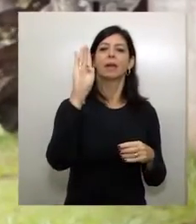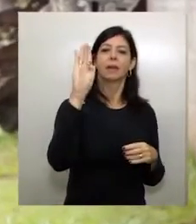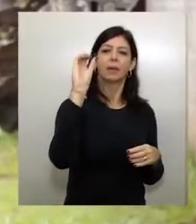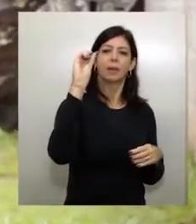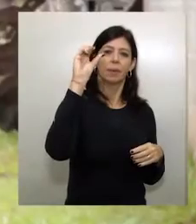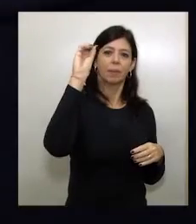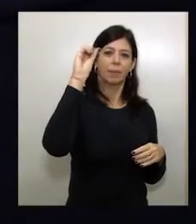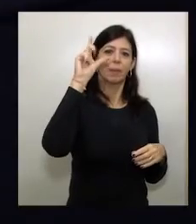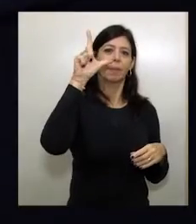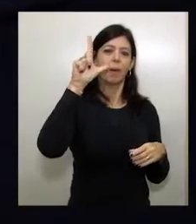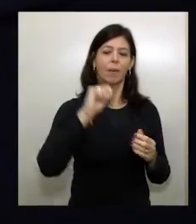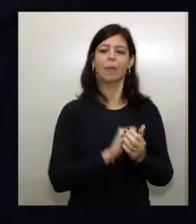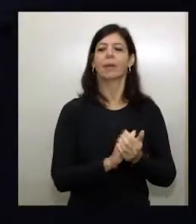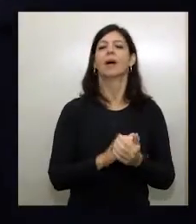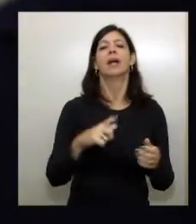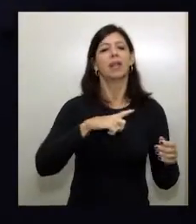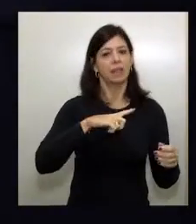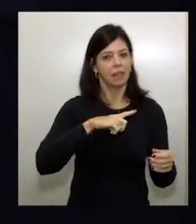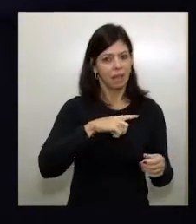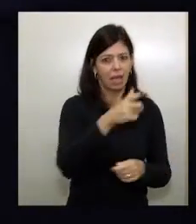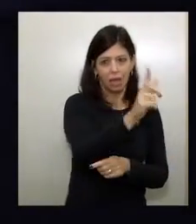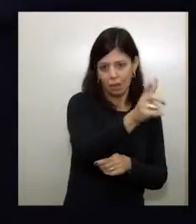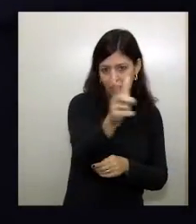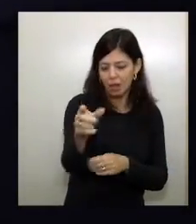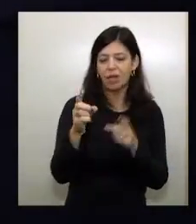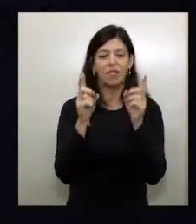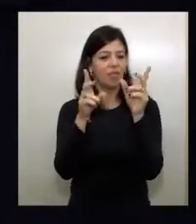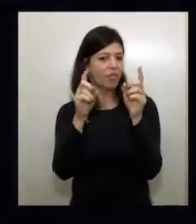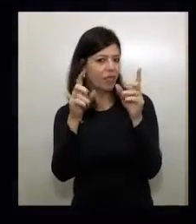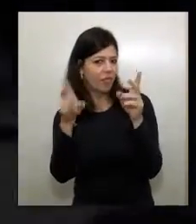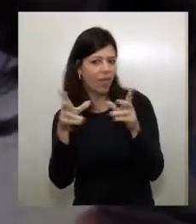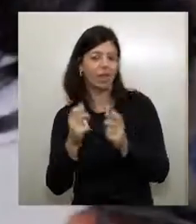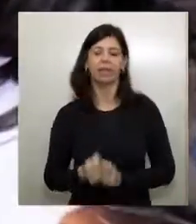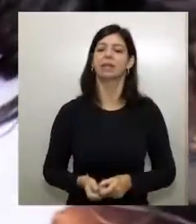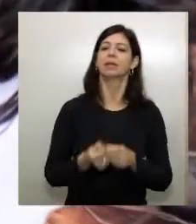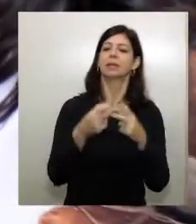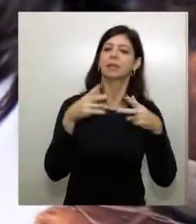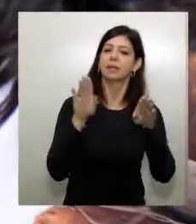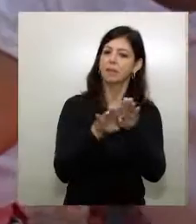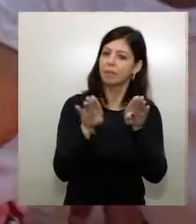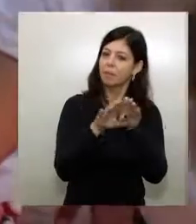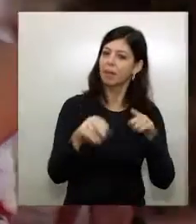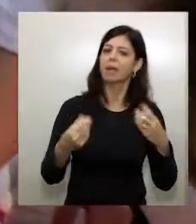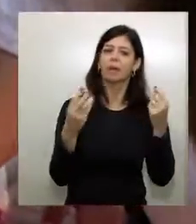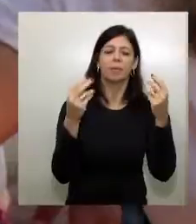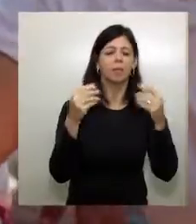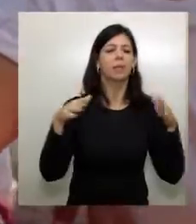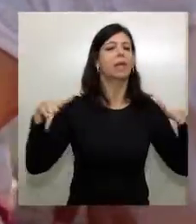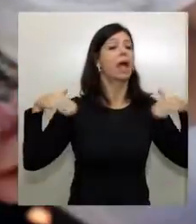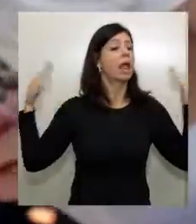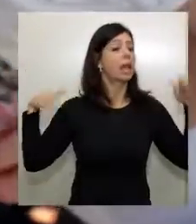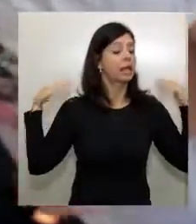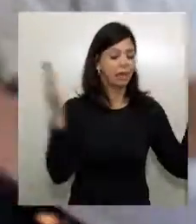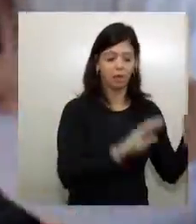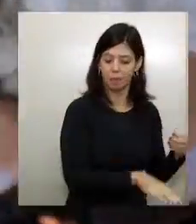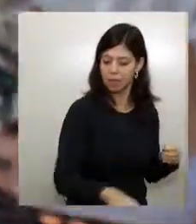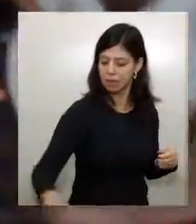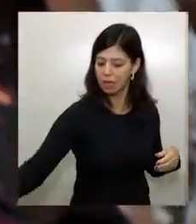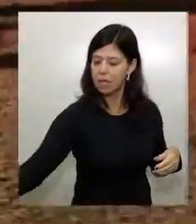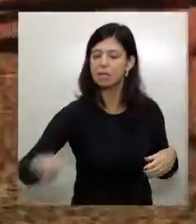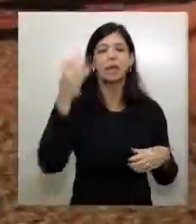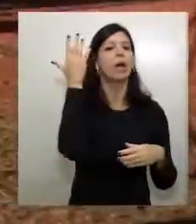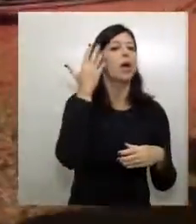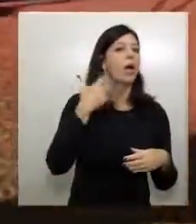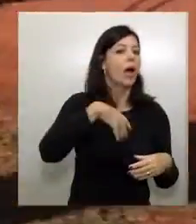fez treinamentos, há ainda estande de tiro e loja de armas. Educação ambiental e alegria para as crianças numa